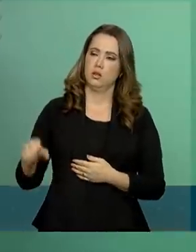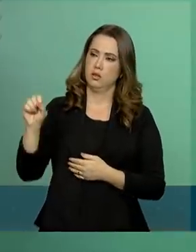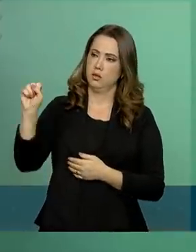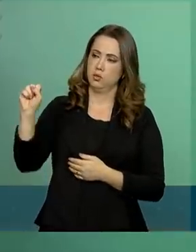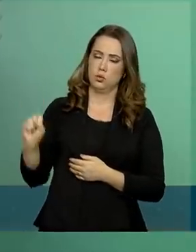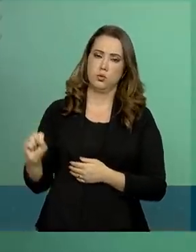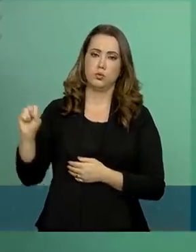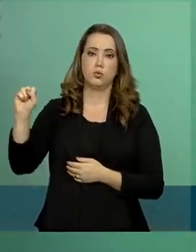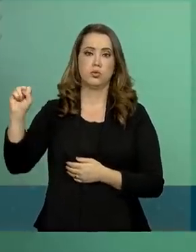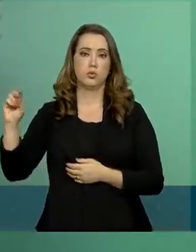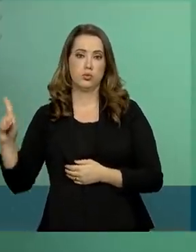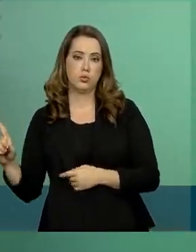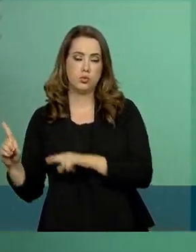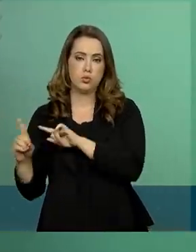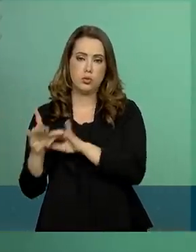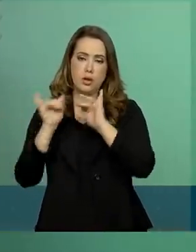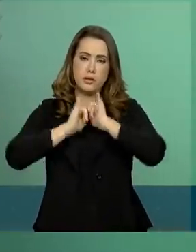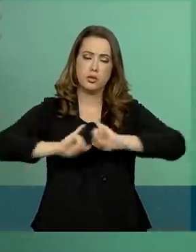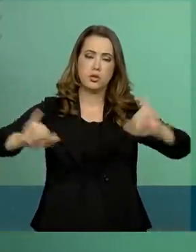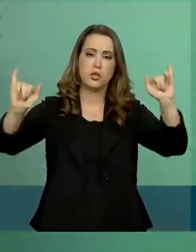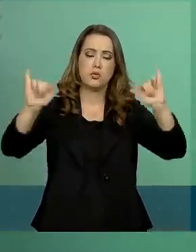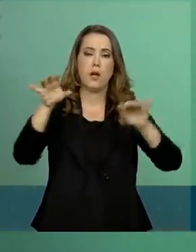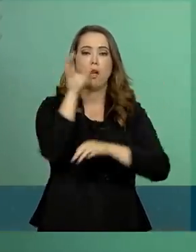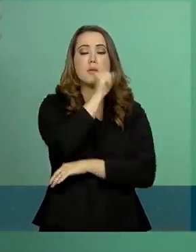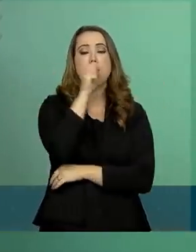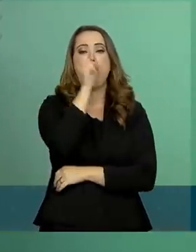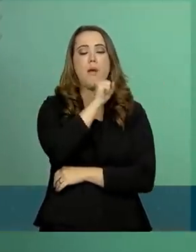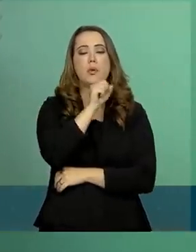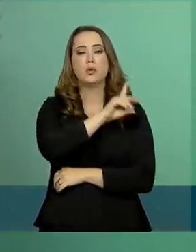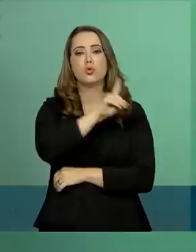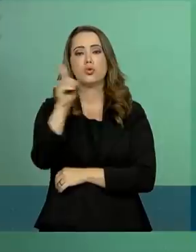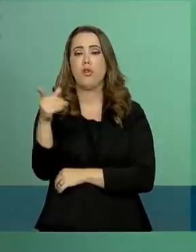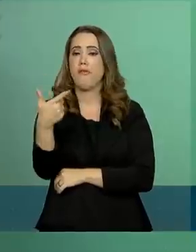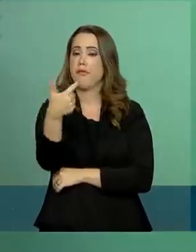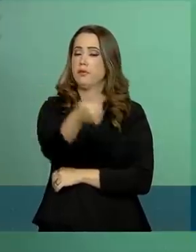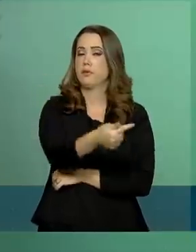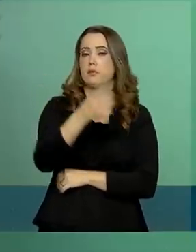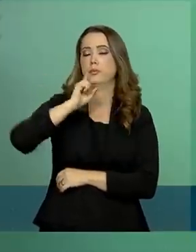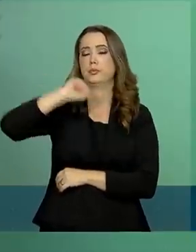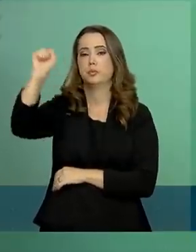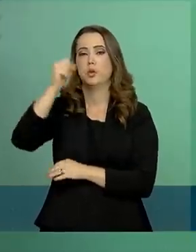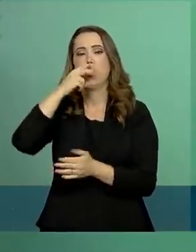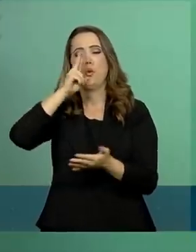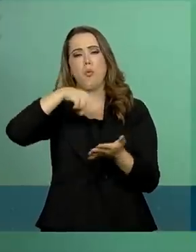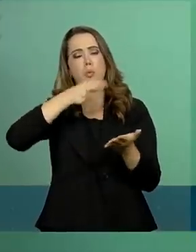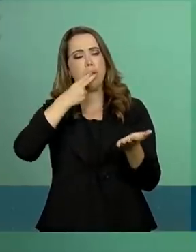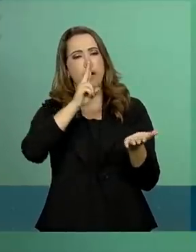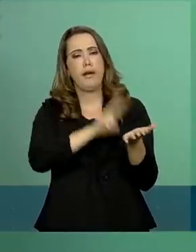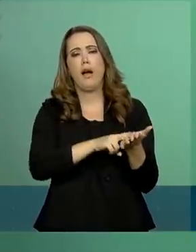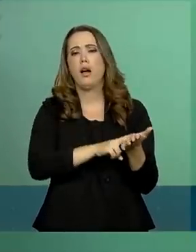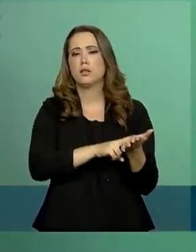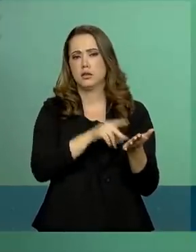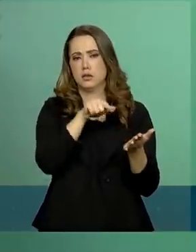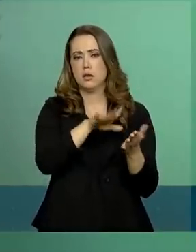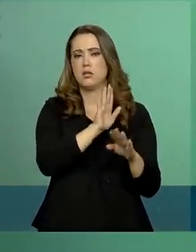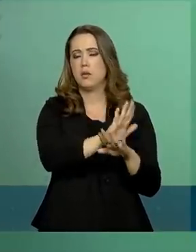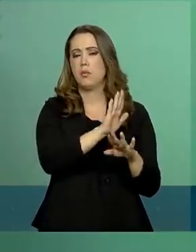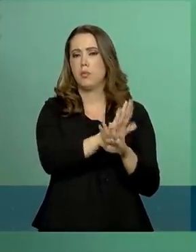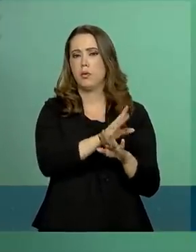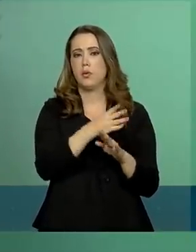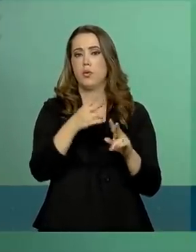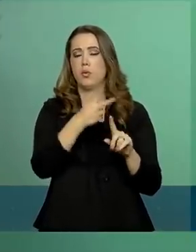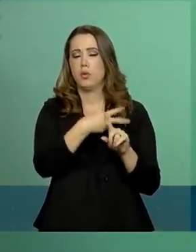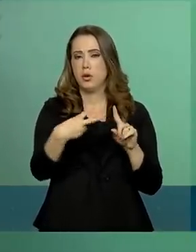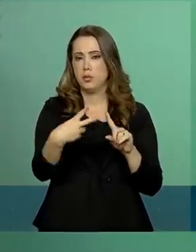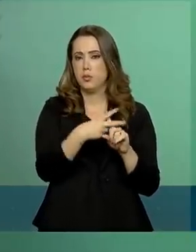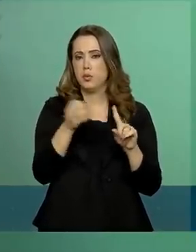divulgaram no último sábado, 27 de abril, uma carta em apoio à APEC da nova Previdência com